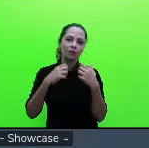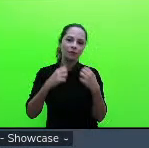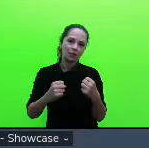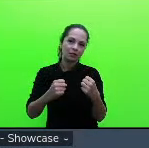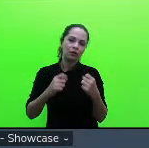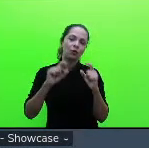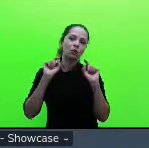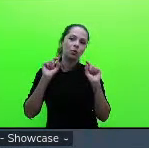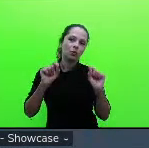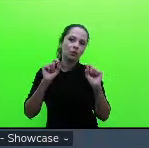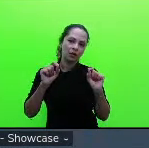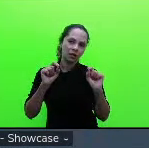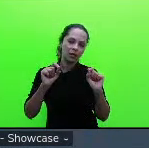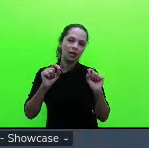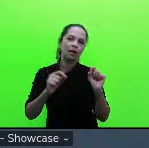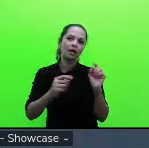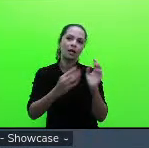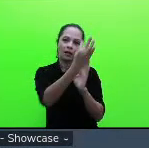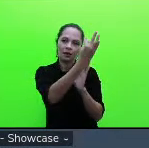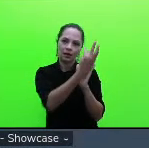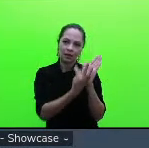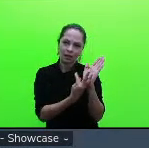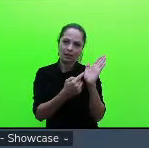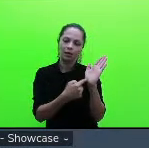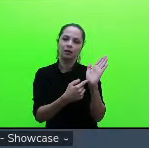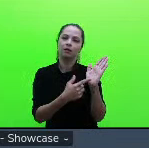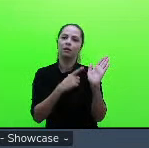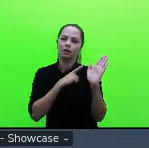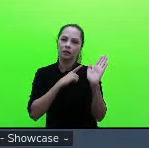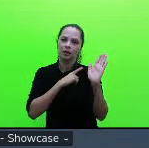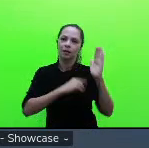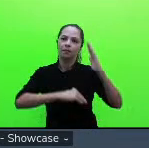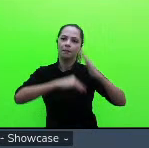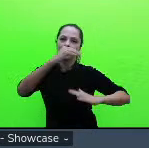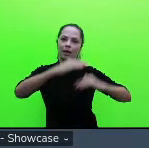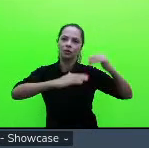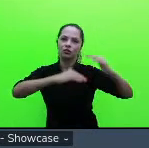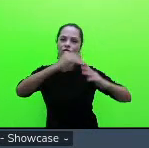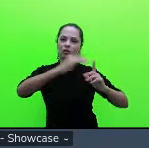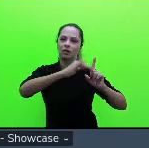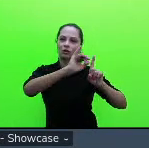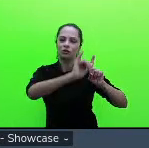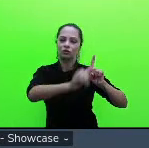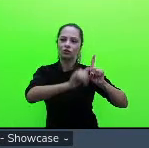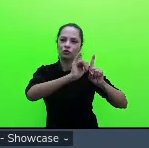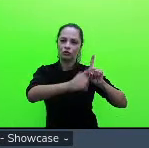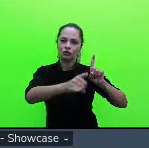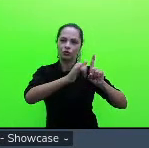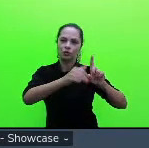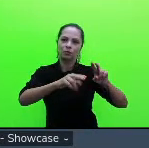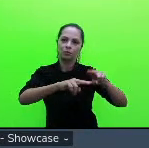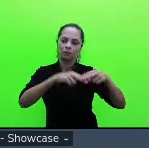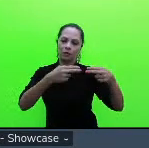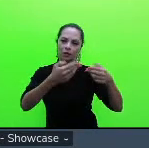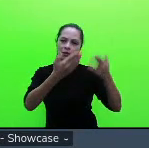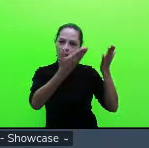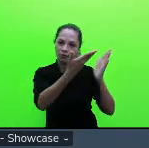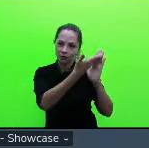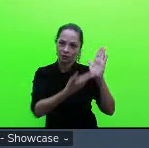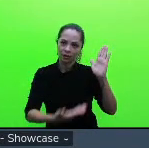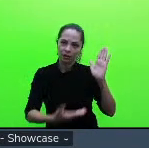os textos eles são constituídos como uma prática discursiva por isso que ficou dessa forma